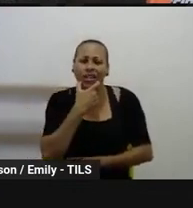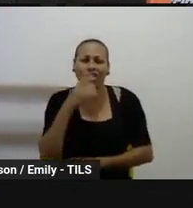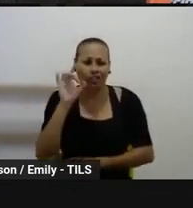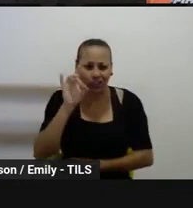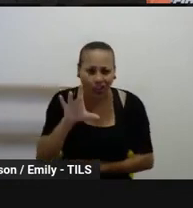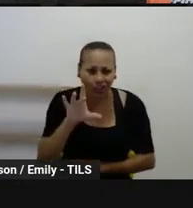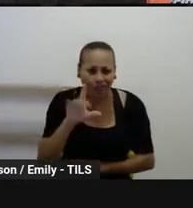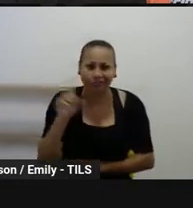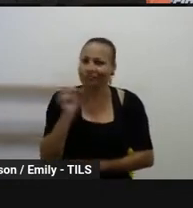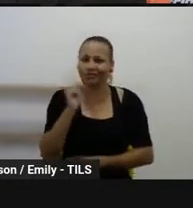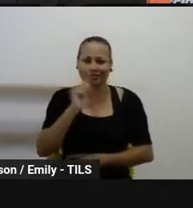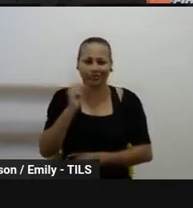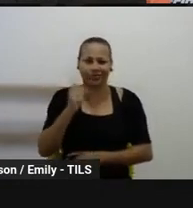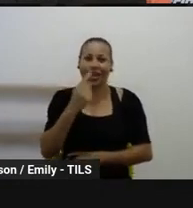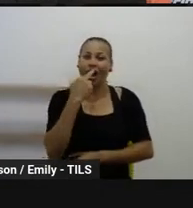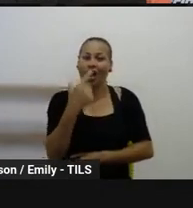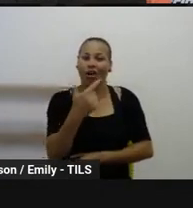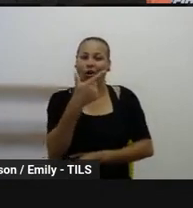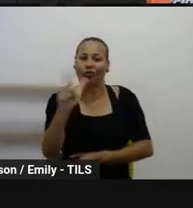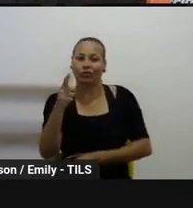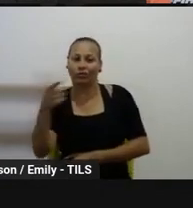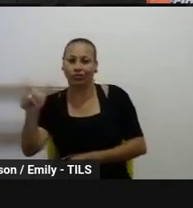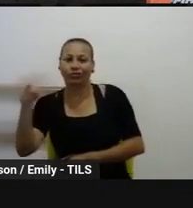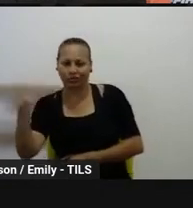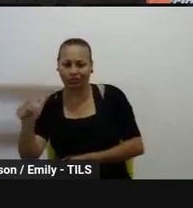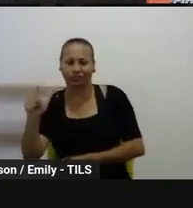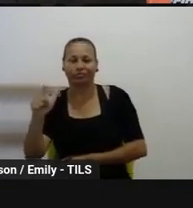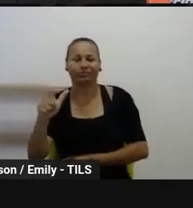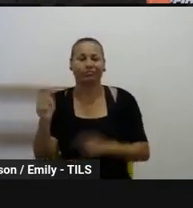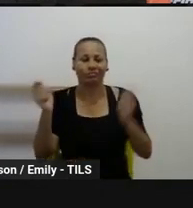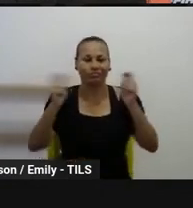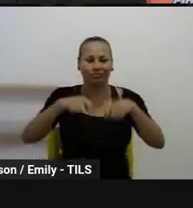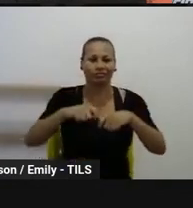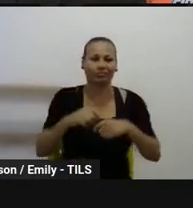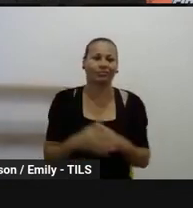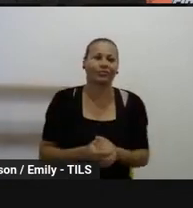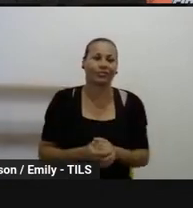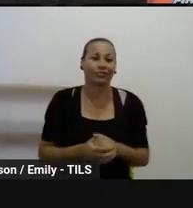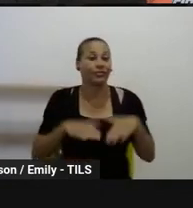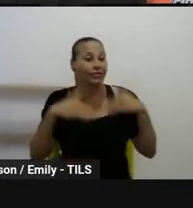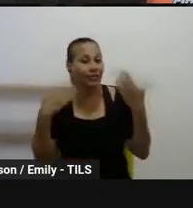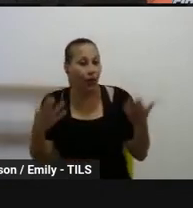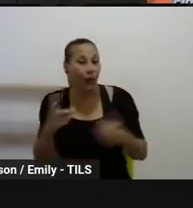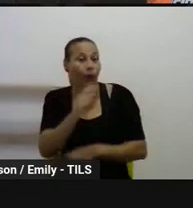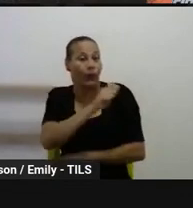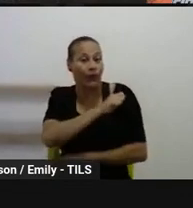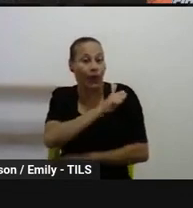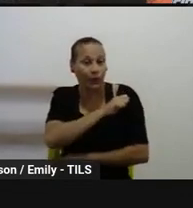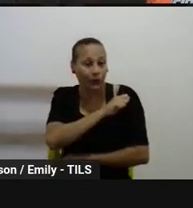pode se apoiar dentro desse diálogo com a questão dos estudantes internacionais.